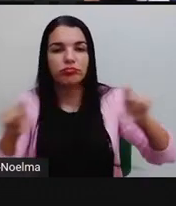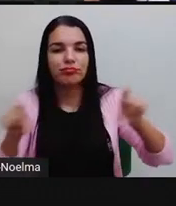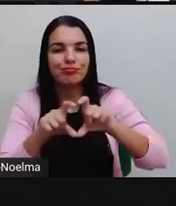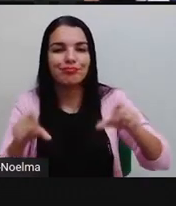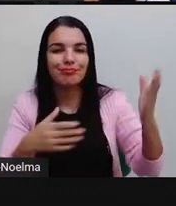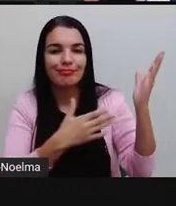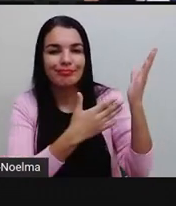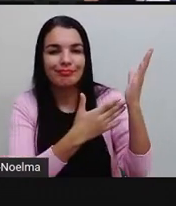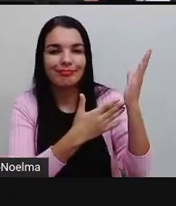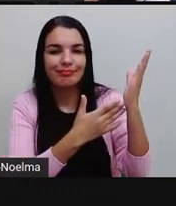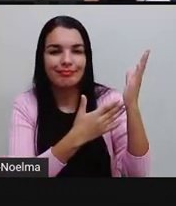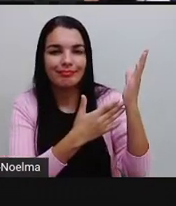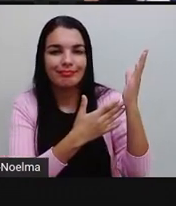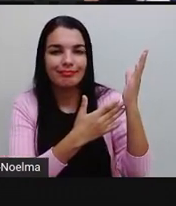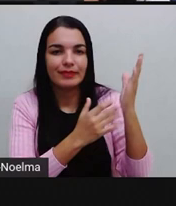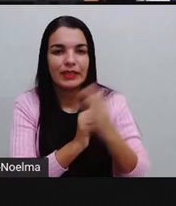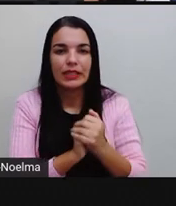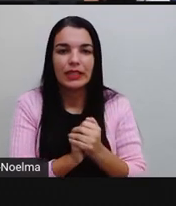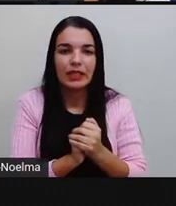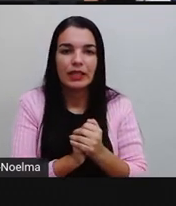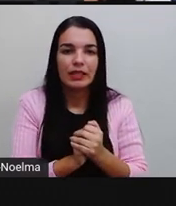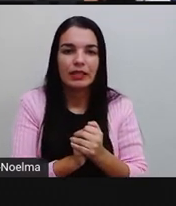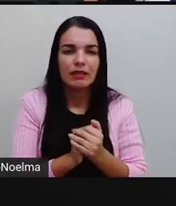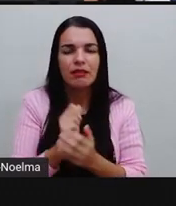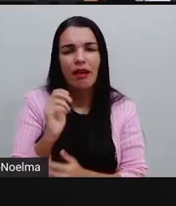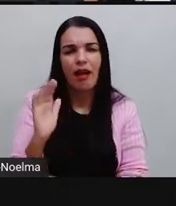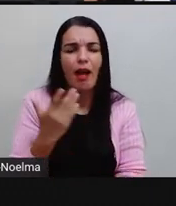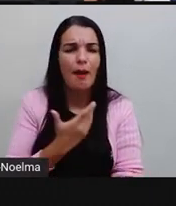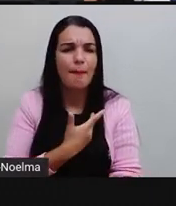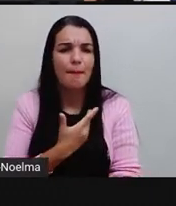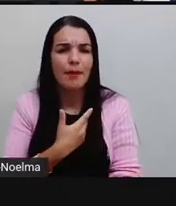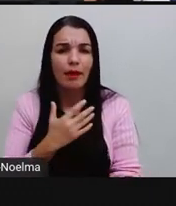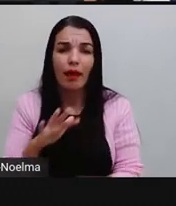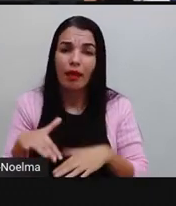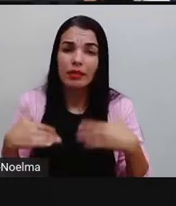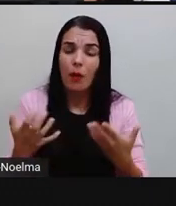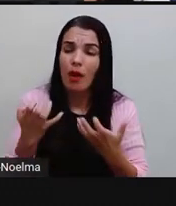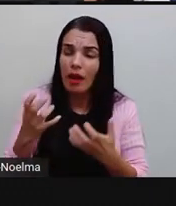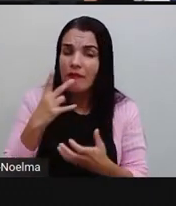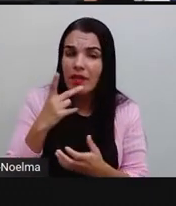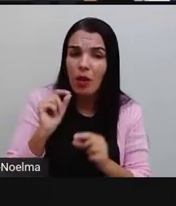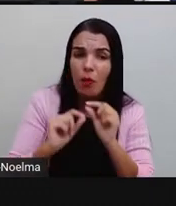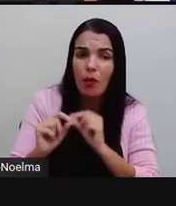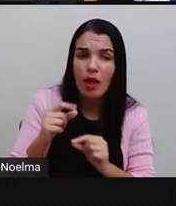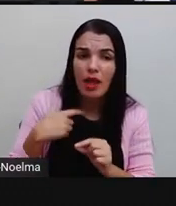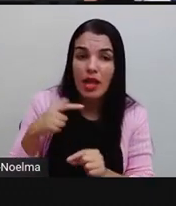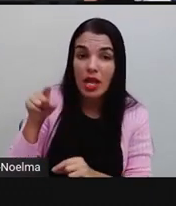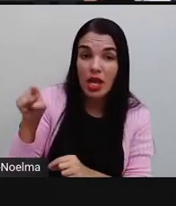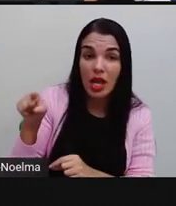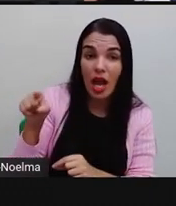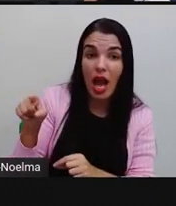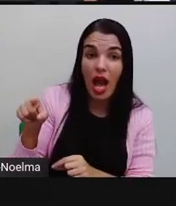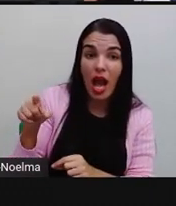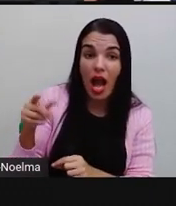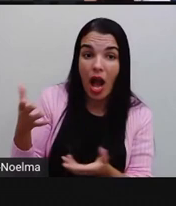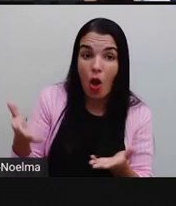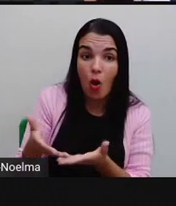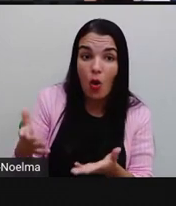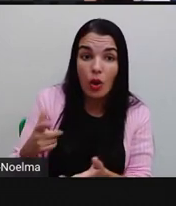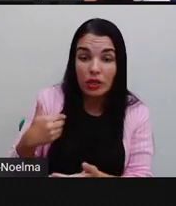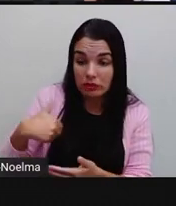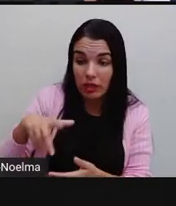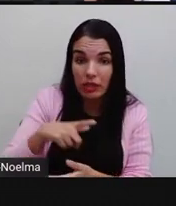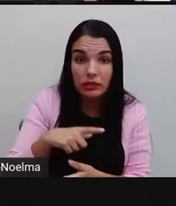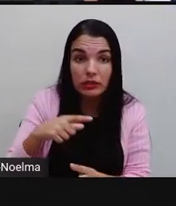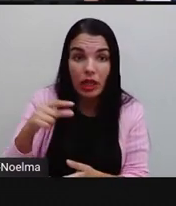aí. Vingada. Aí, amiga, então, quer dizer que ele agora está